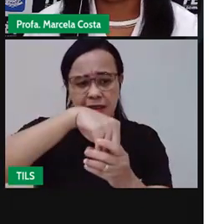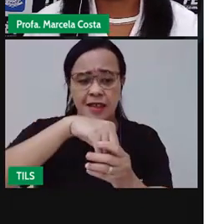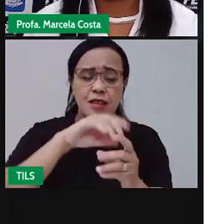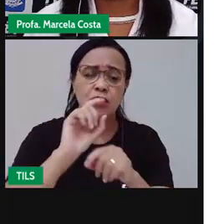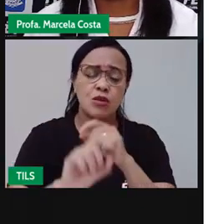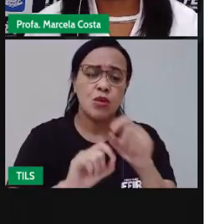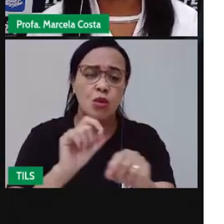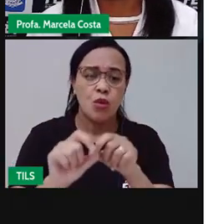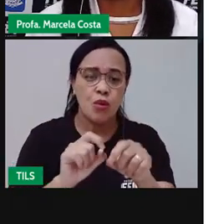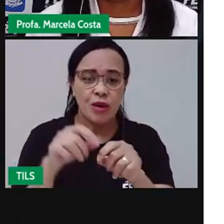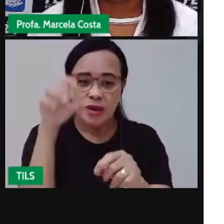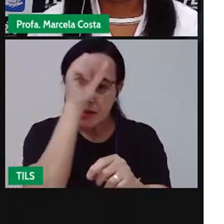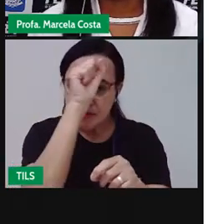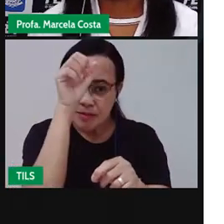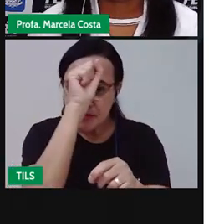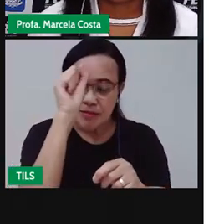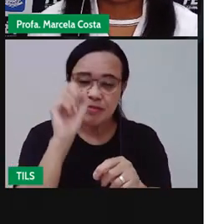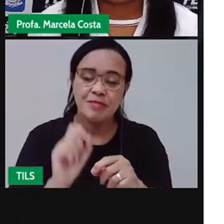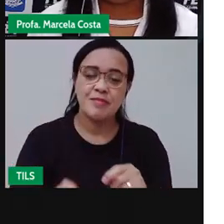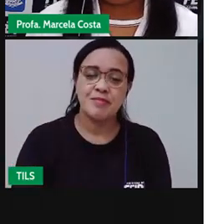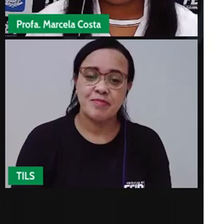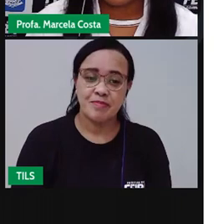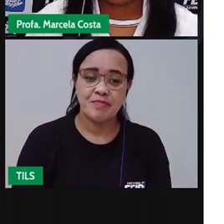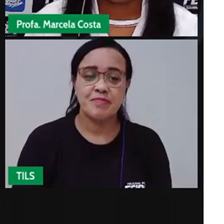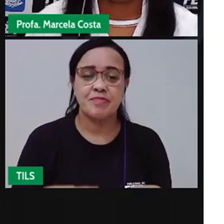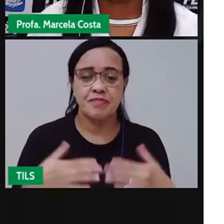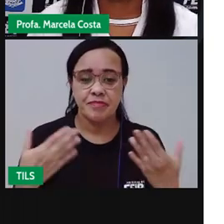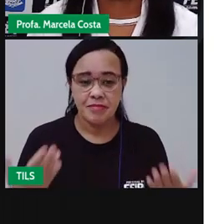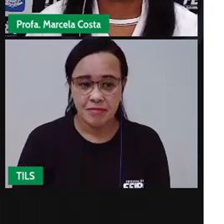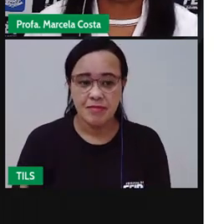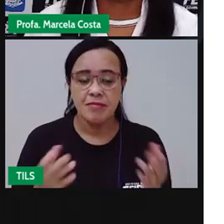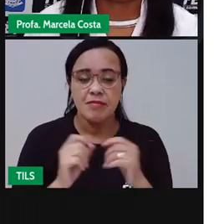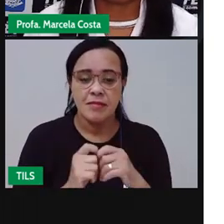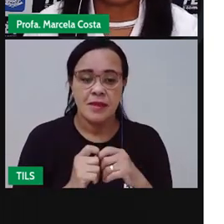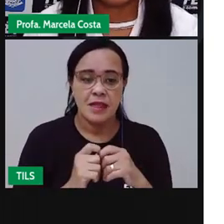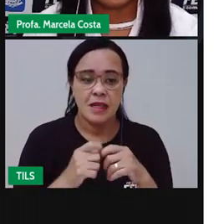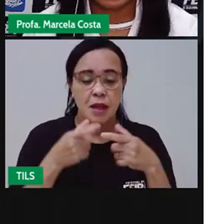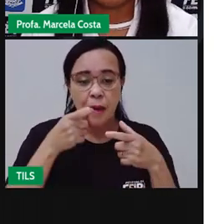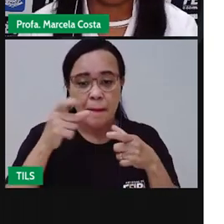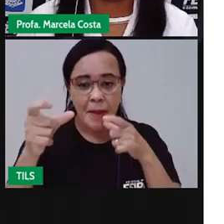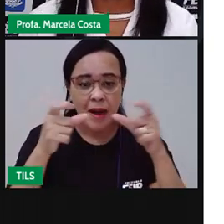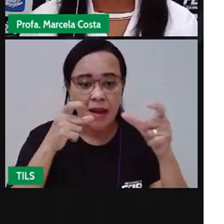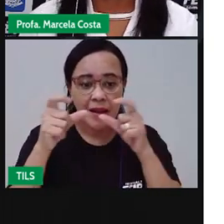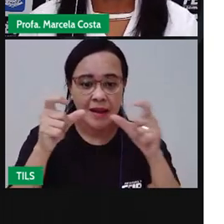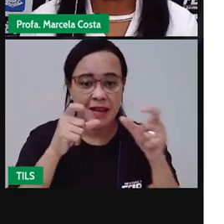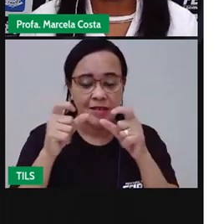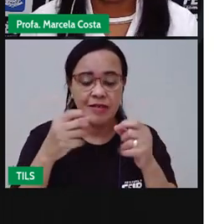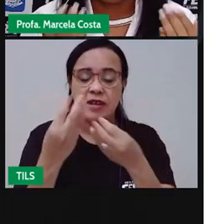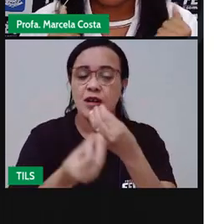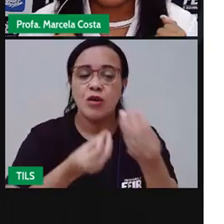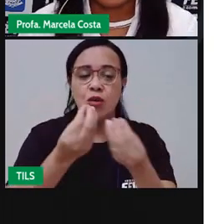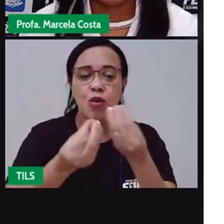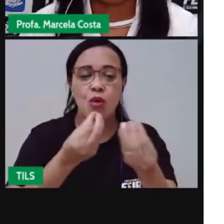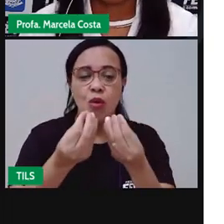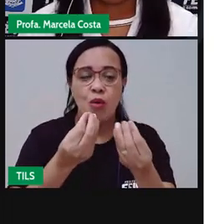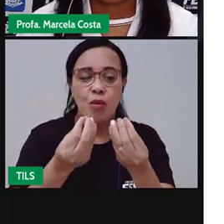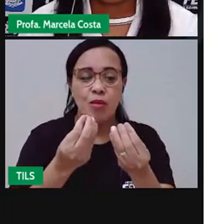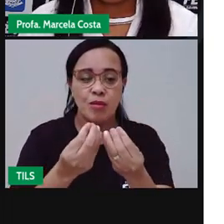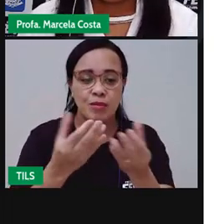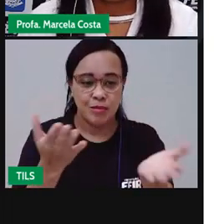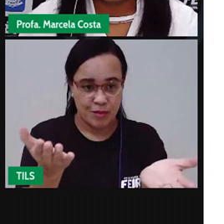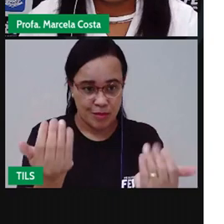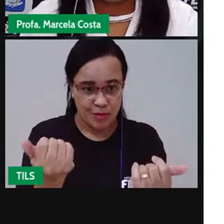também vai aprender a segmentar oralmente as palavras em sílabas. Vamos lá!